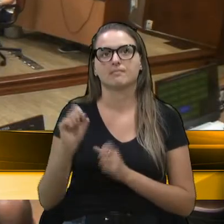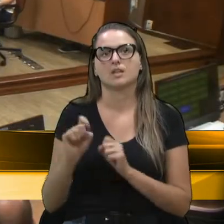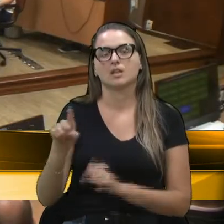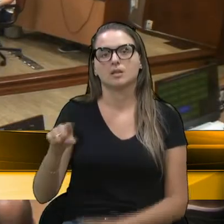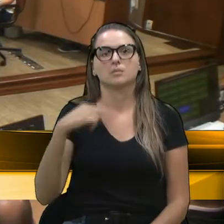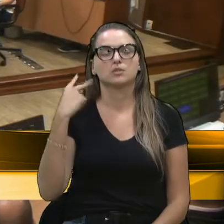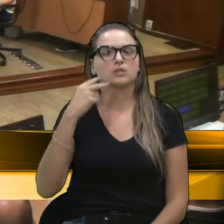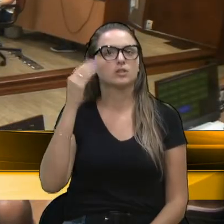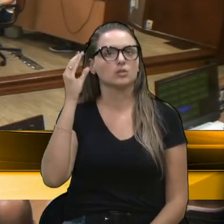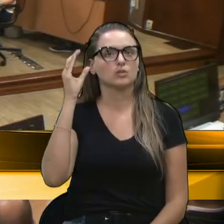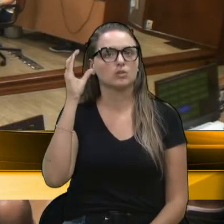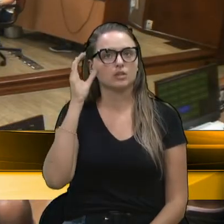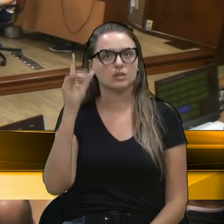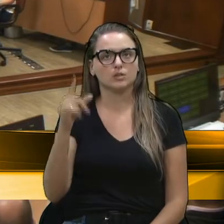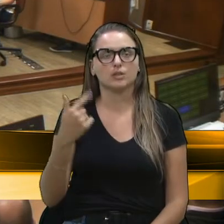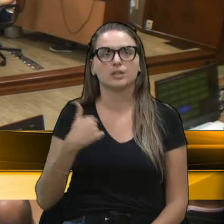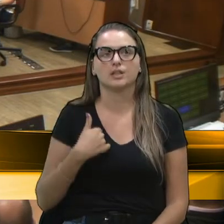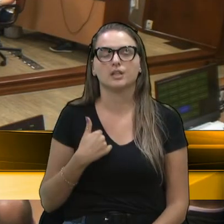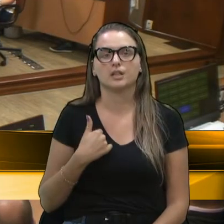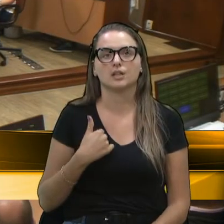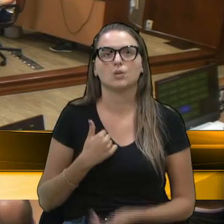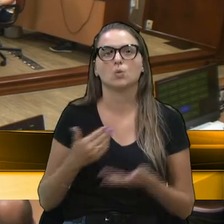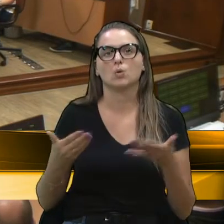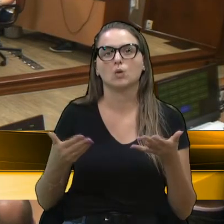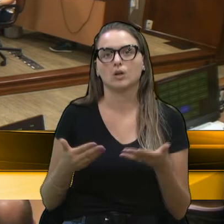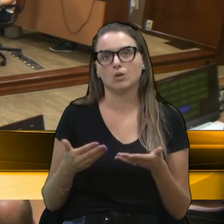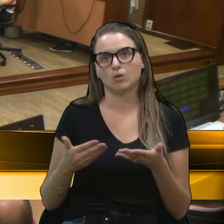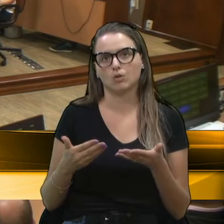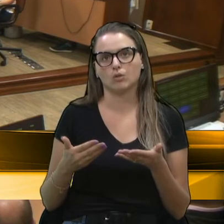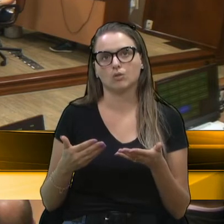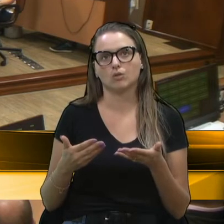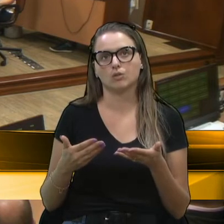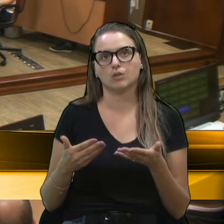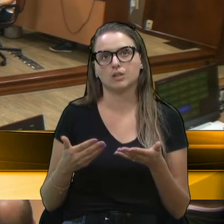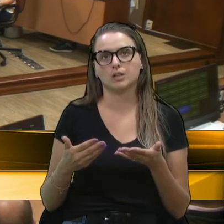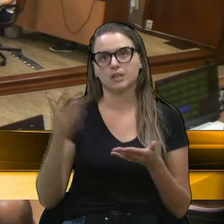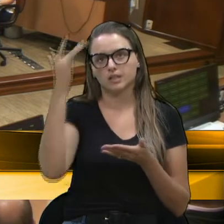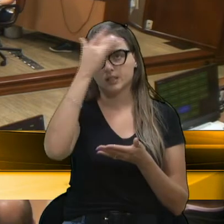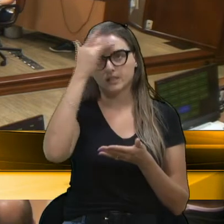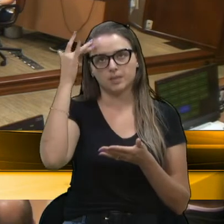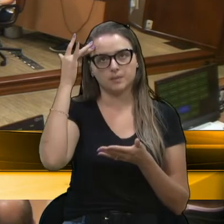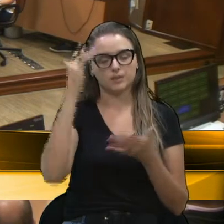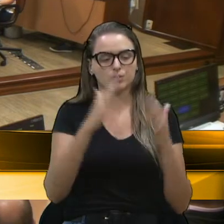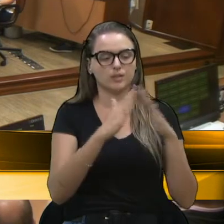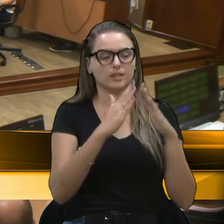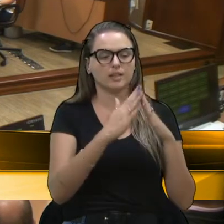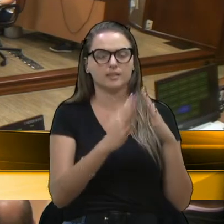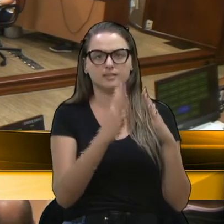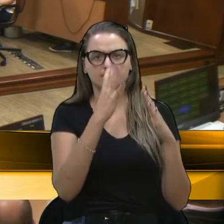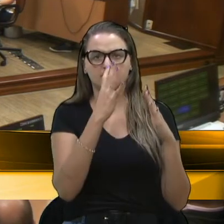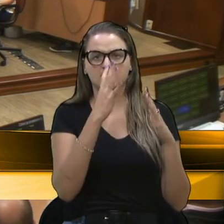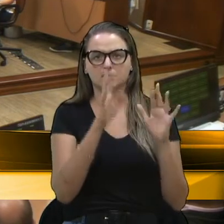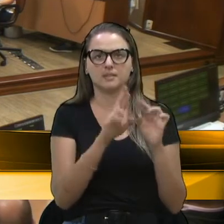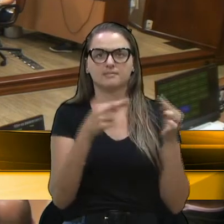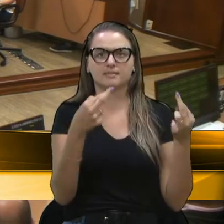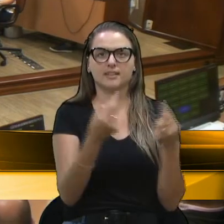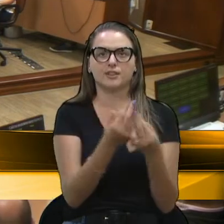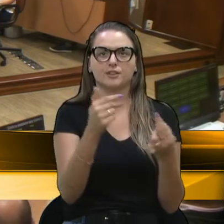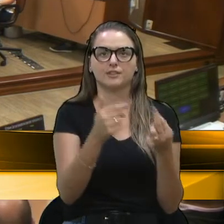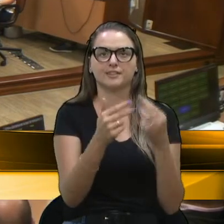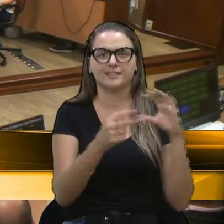Eu me coloco na condição do ouvinte, da pessoa que está em casa, acompanhando a sessão na Câmara.